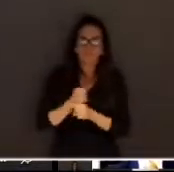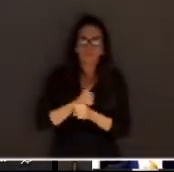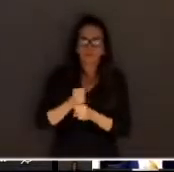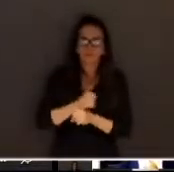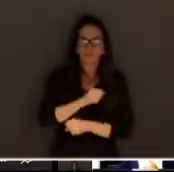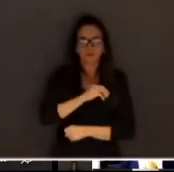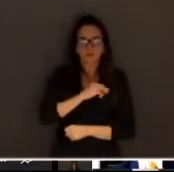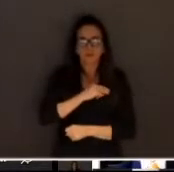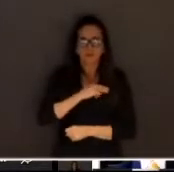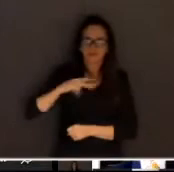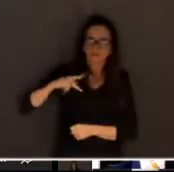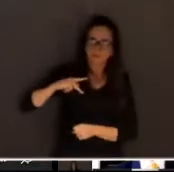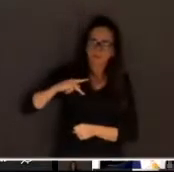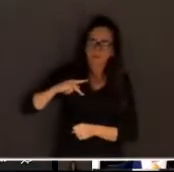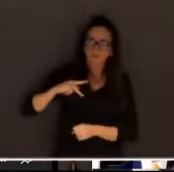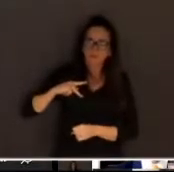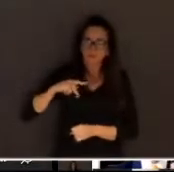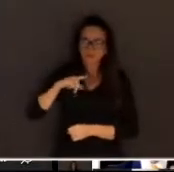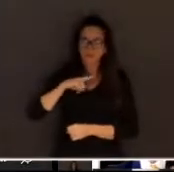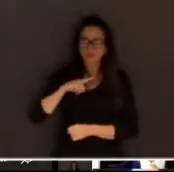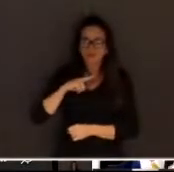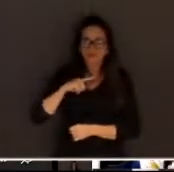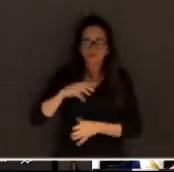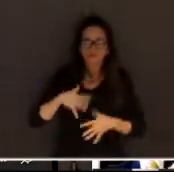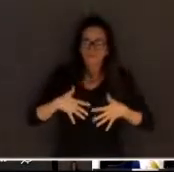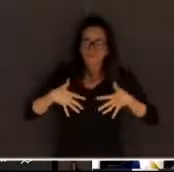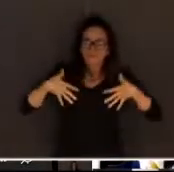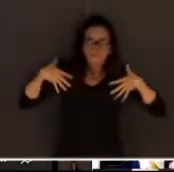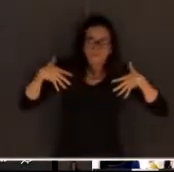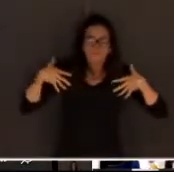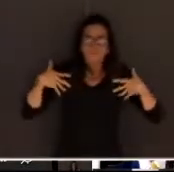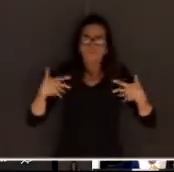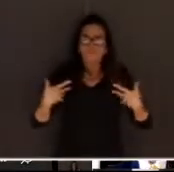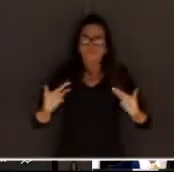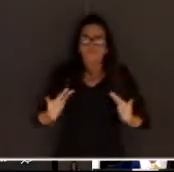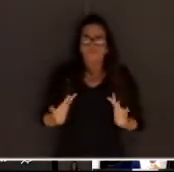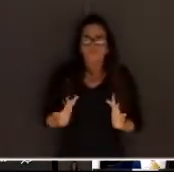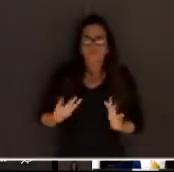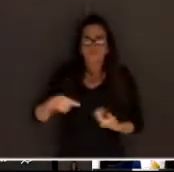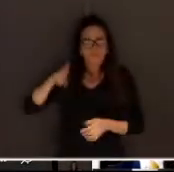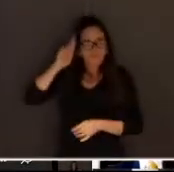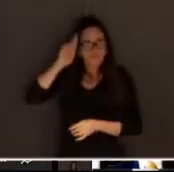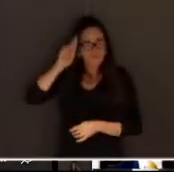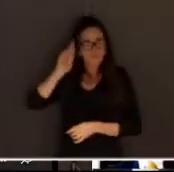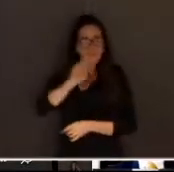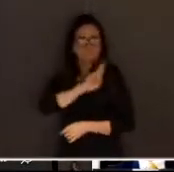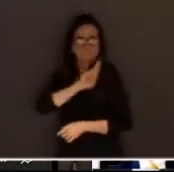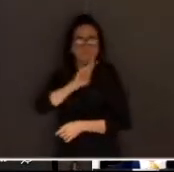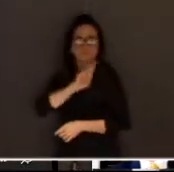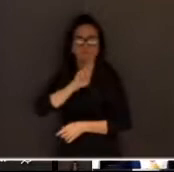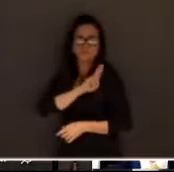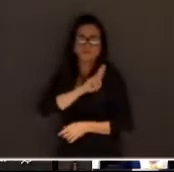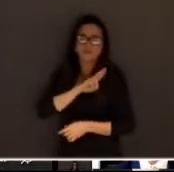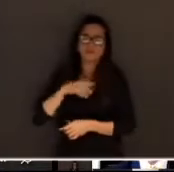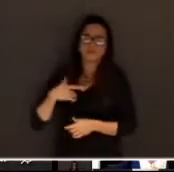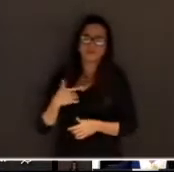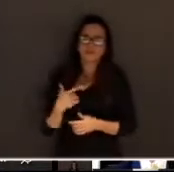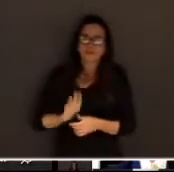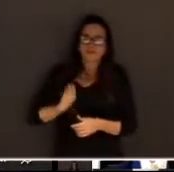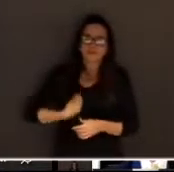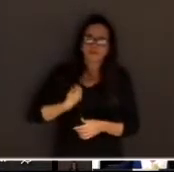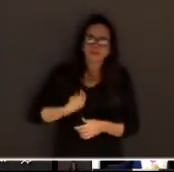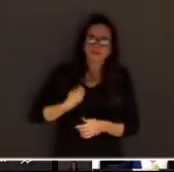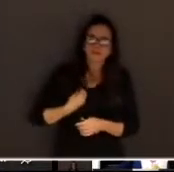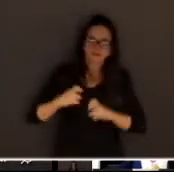17 anos, eu tenho a honra, com muita responsabilidade, de ocupar a tribuna da